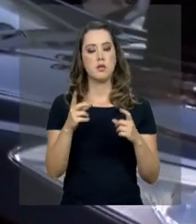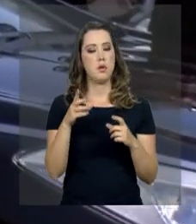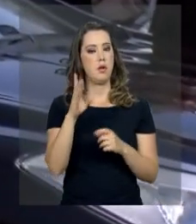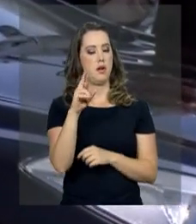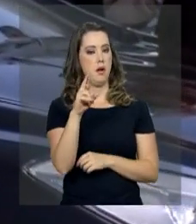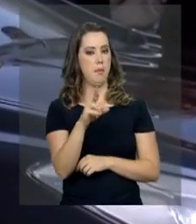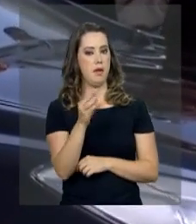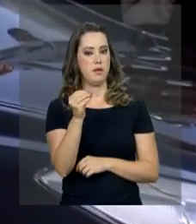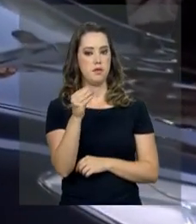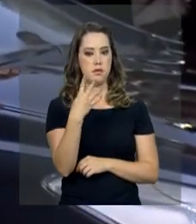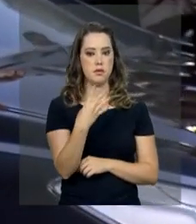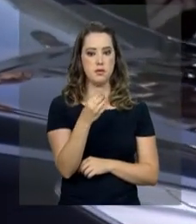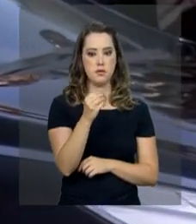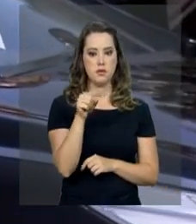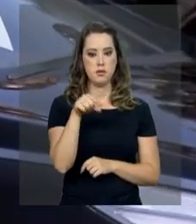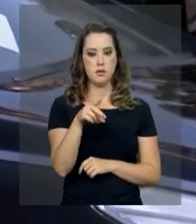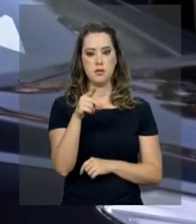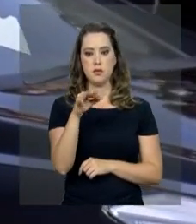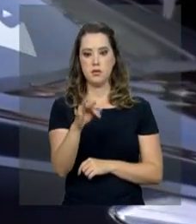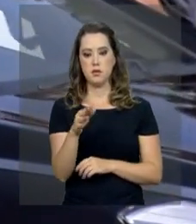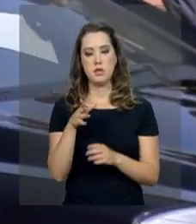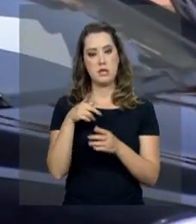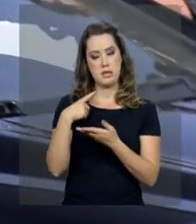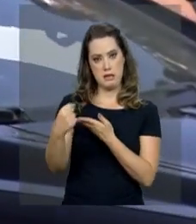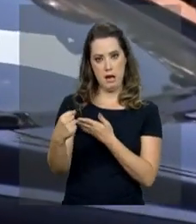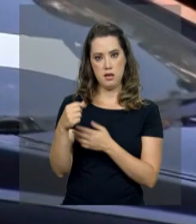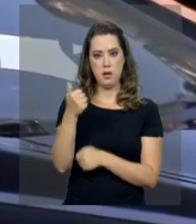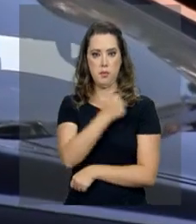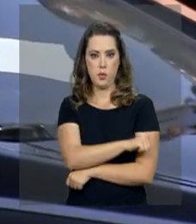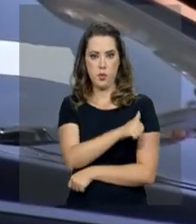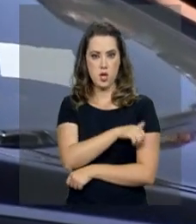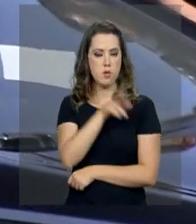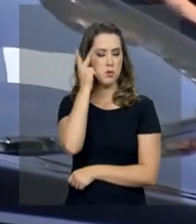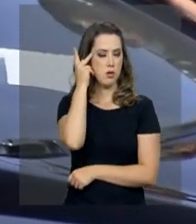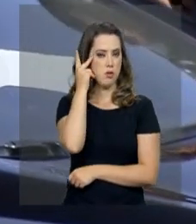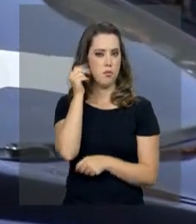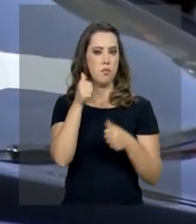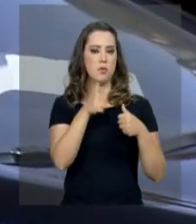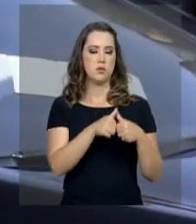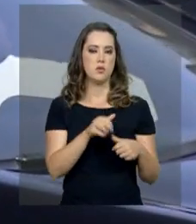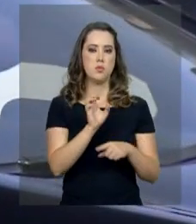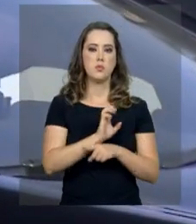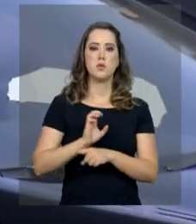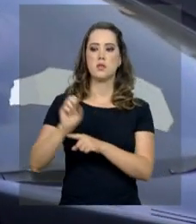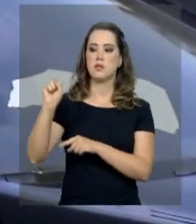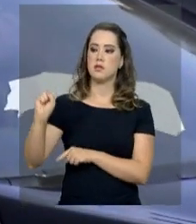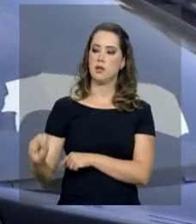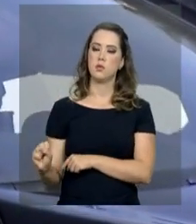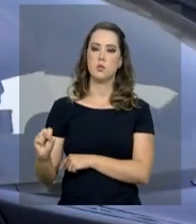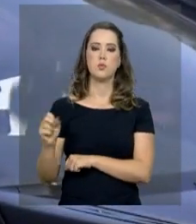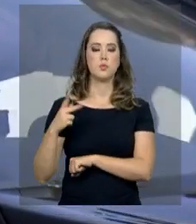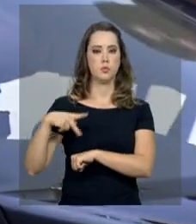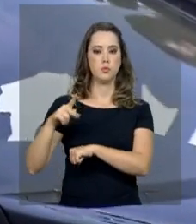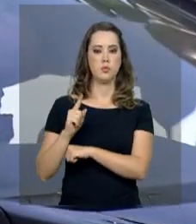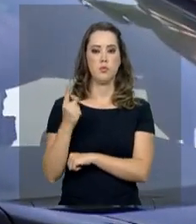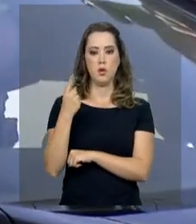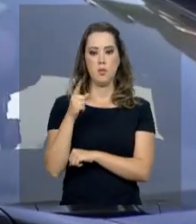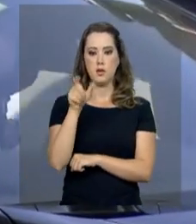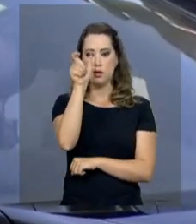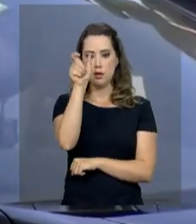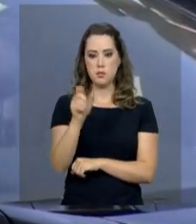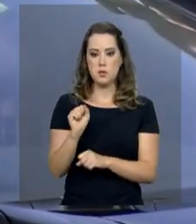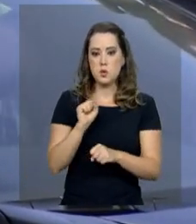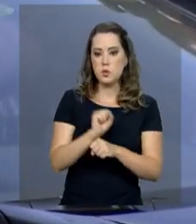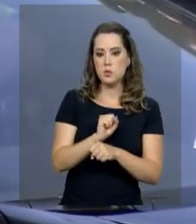-040, no Distrito Federal, saída para o Rio de Janeiro e São Paulo e para os estados da região sul do país. Uma das pessoas paradas